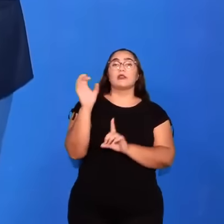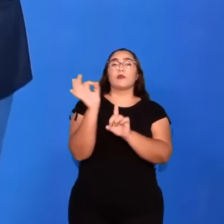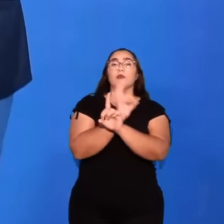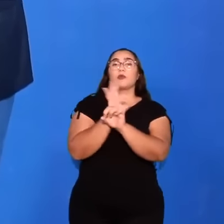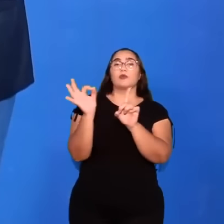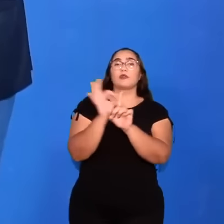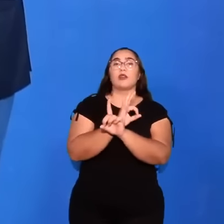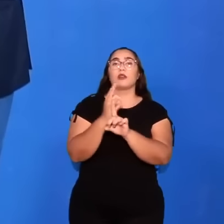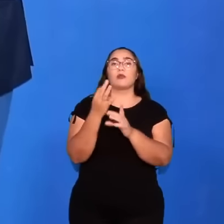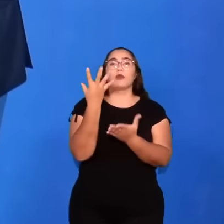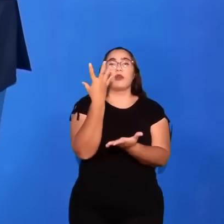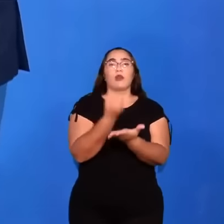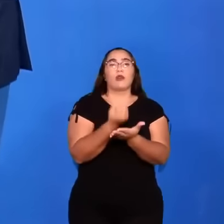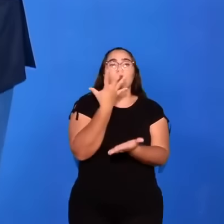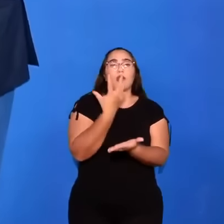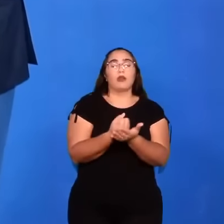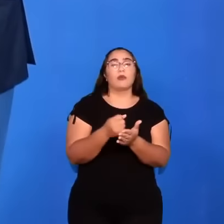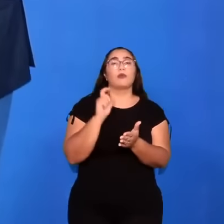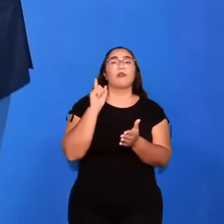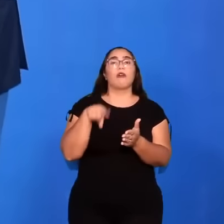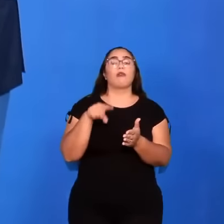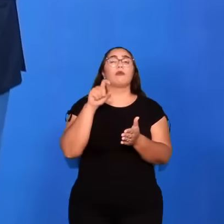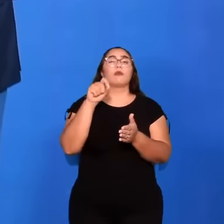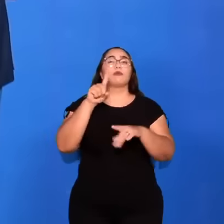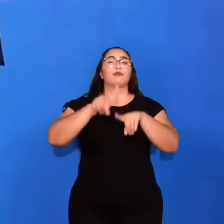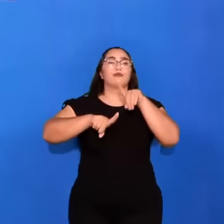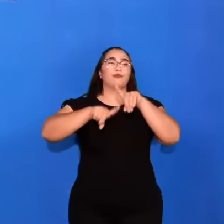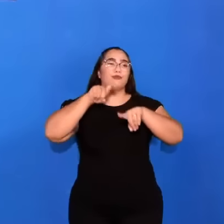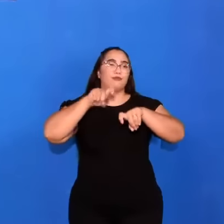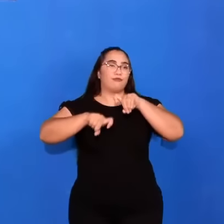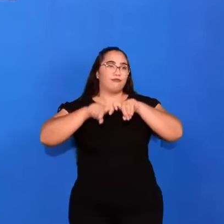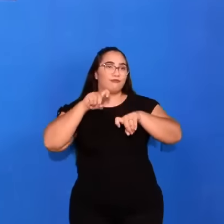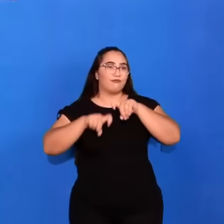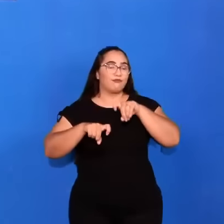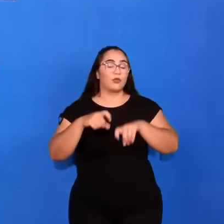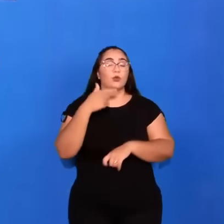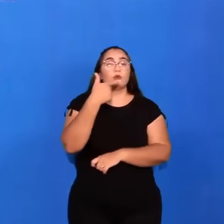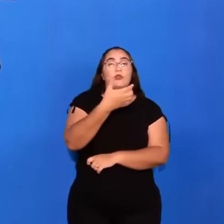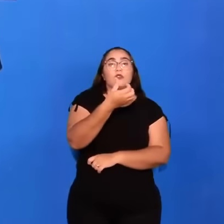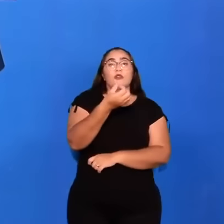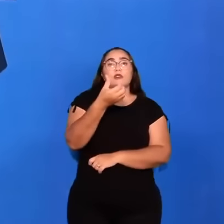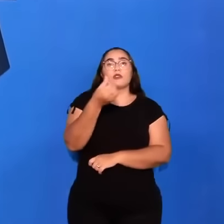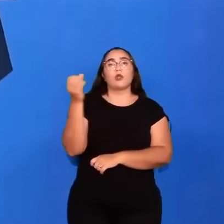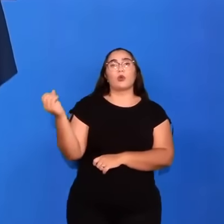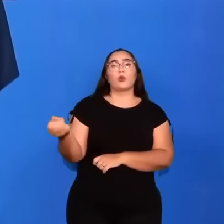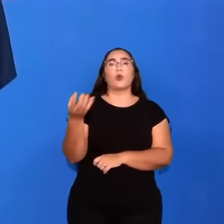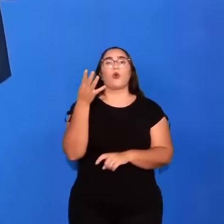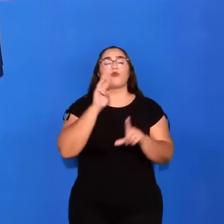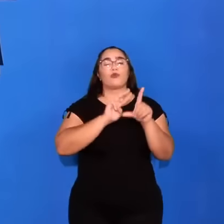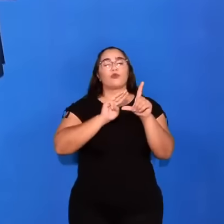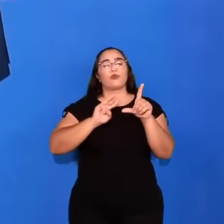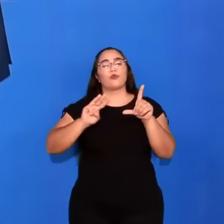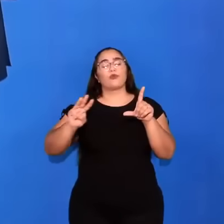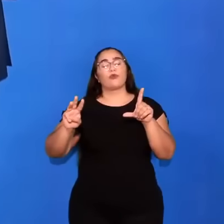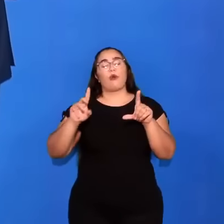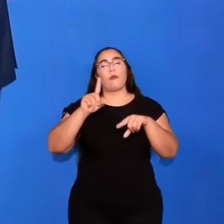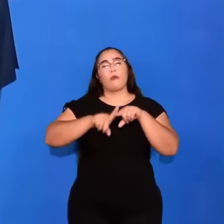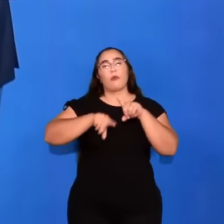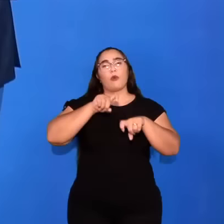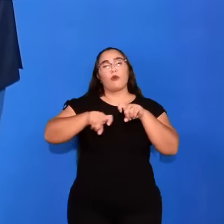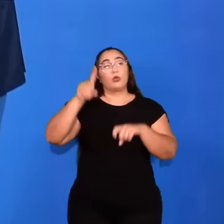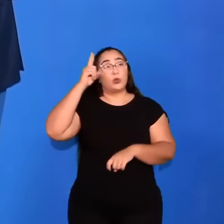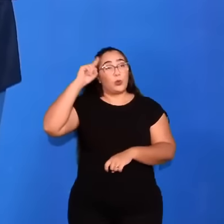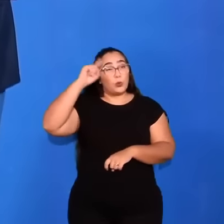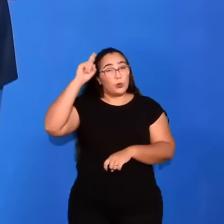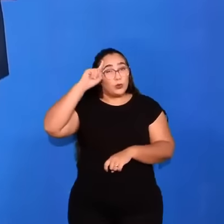downloads feitos, são pornográficos. 266 novos sites pornográficos, surgem todos os